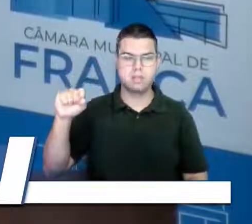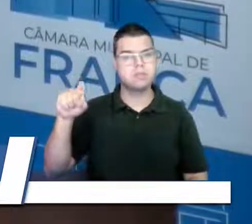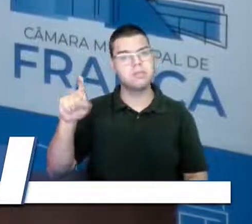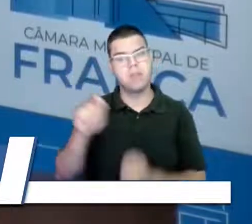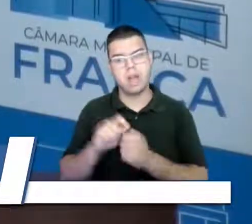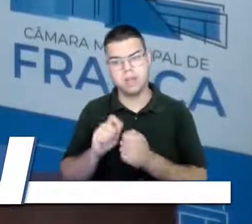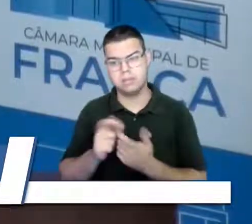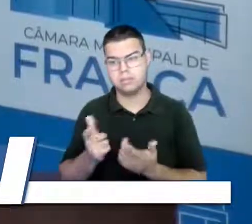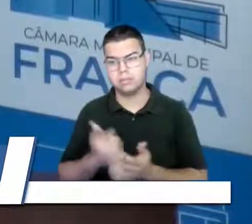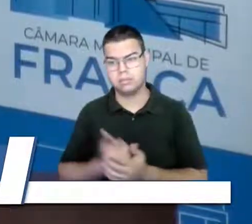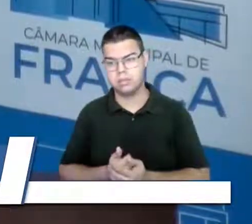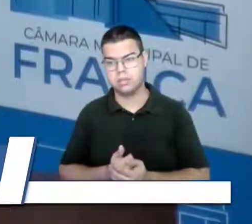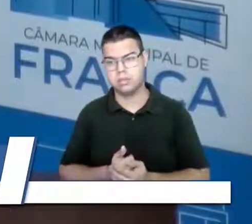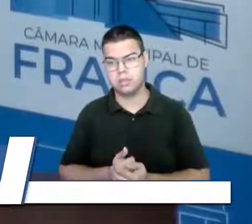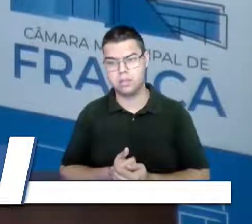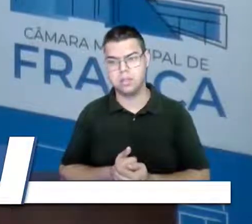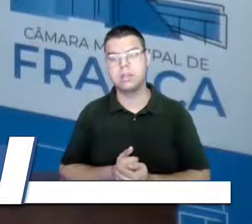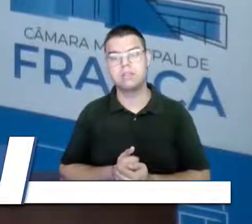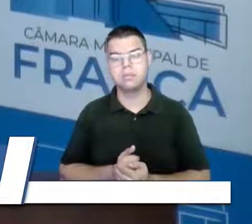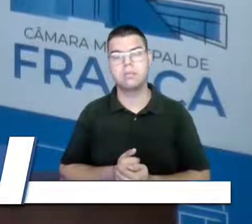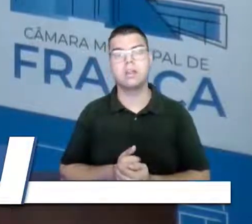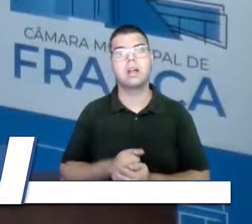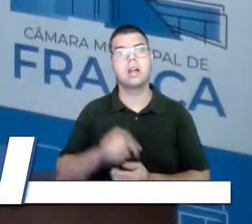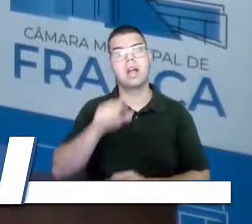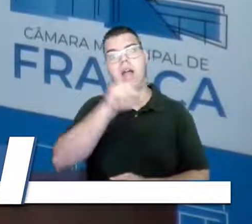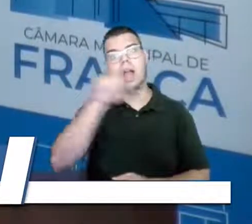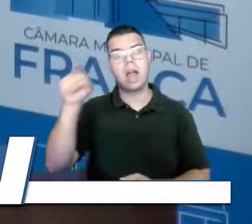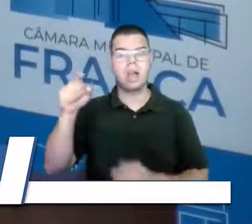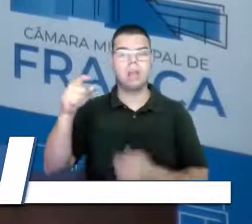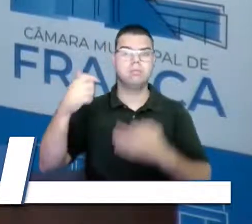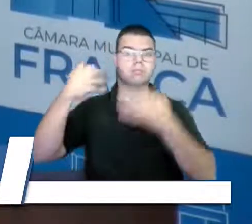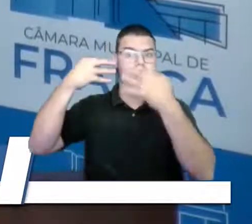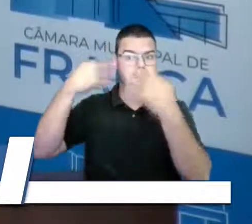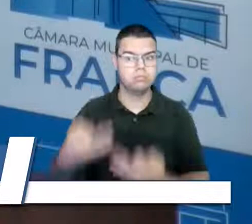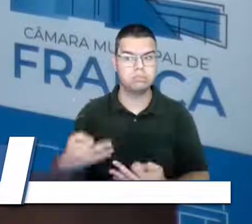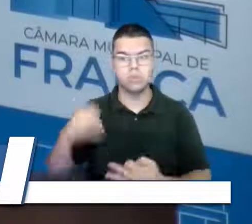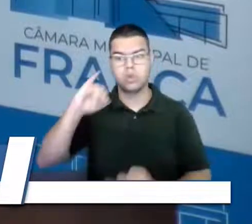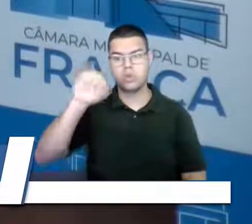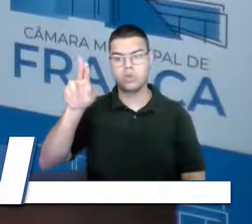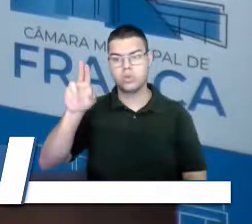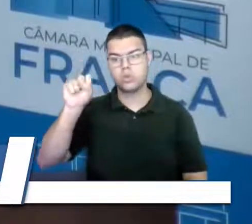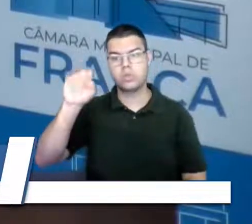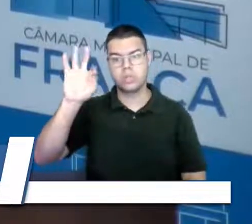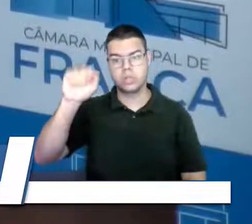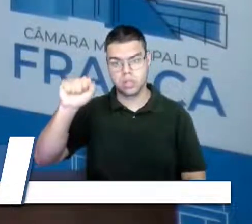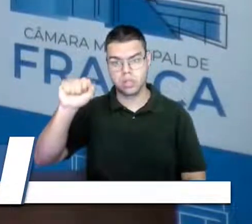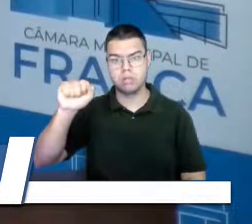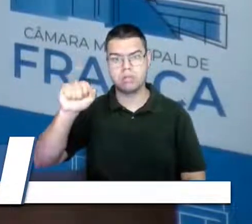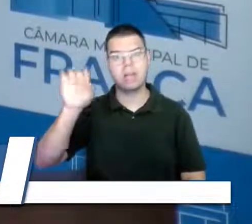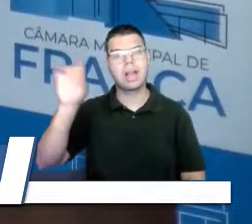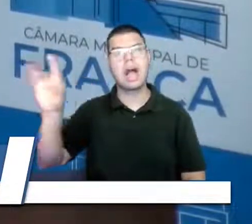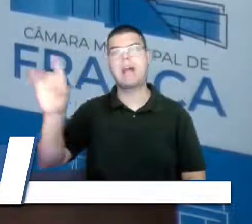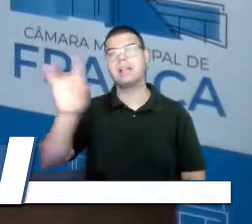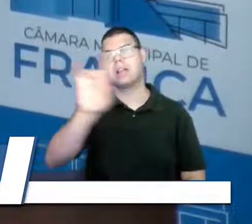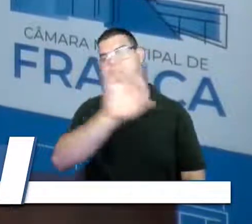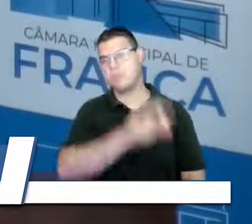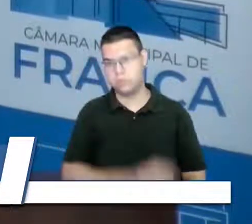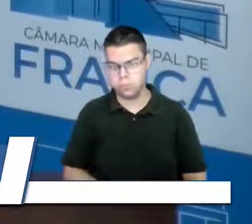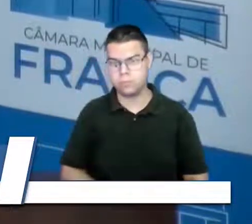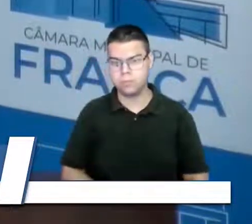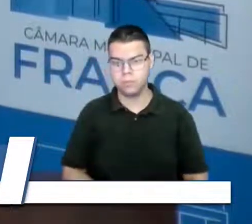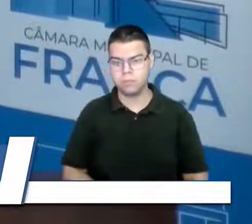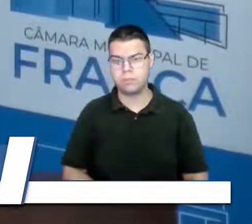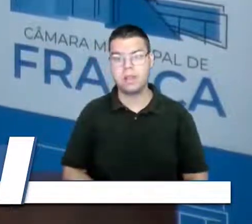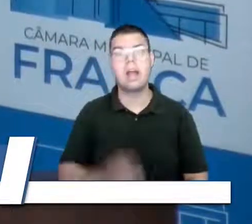homenagem hoje é muito justa a cada um que está aqui. Porque cada um que está aqui,